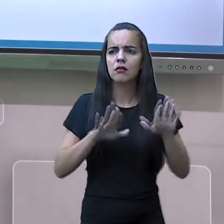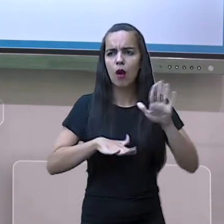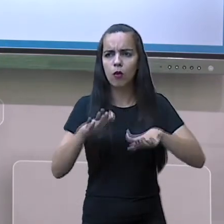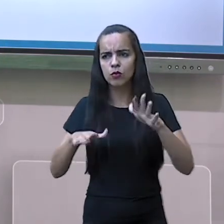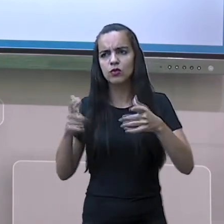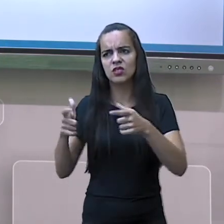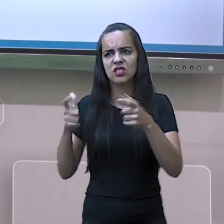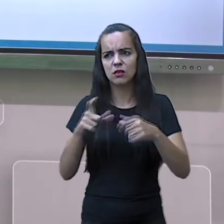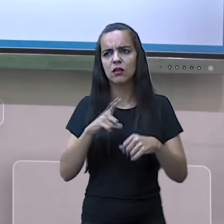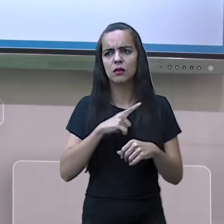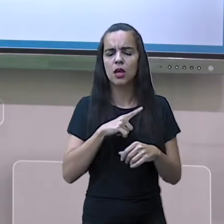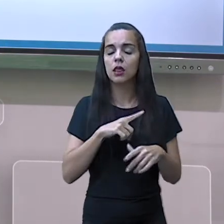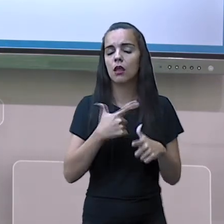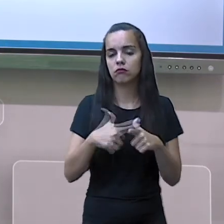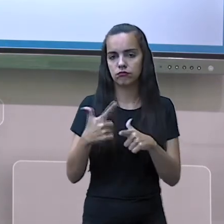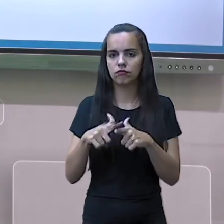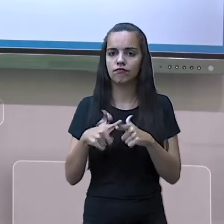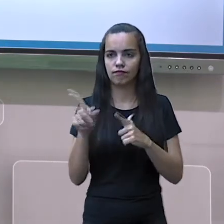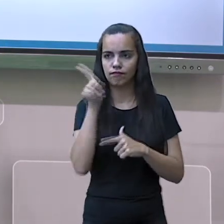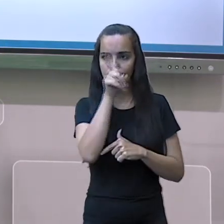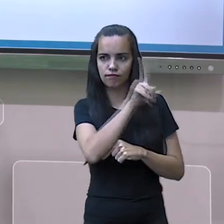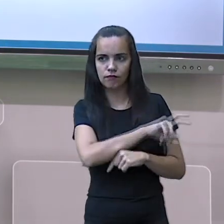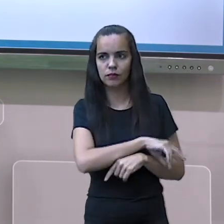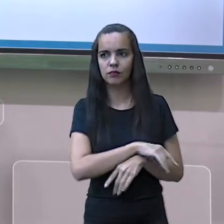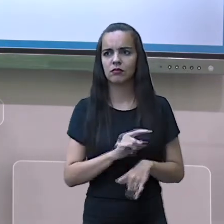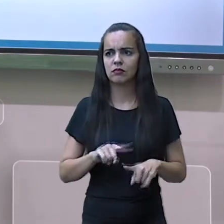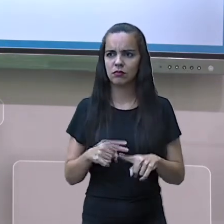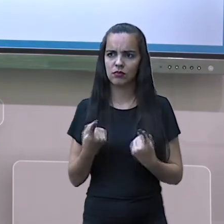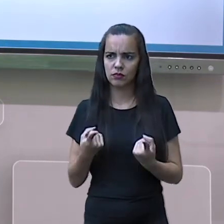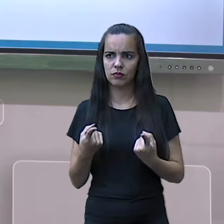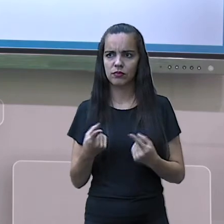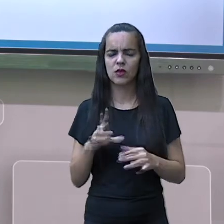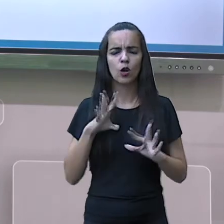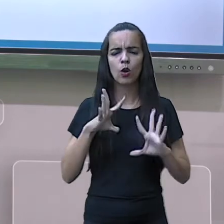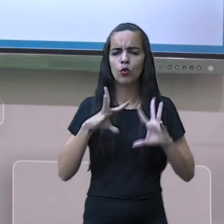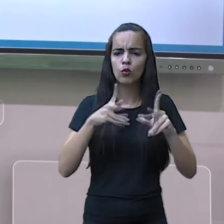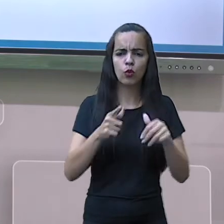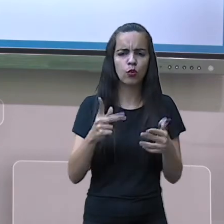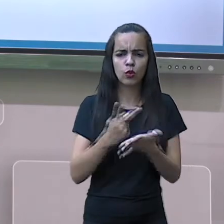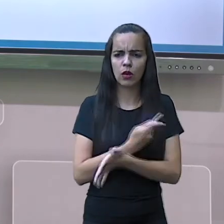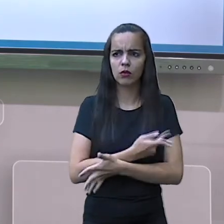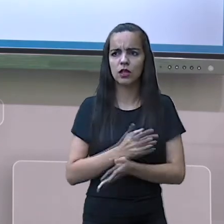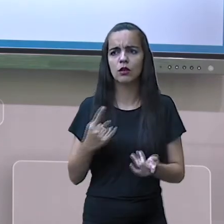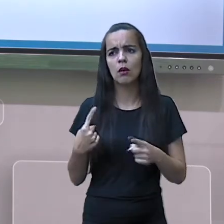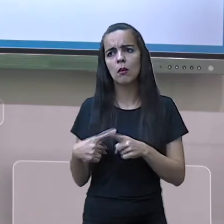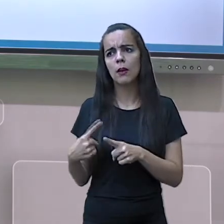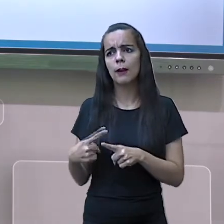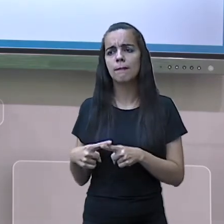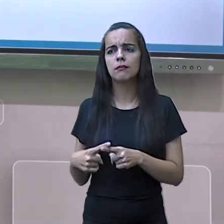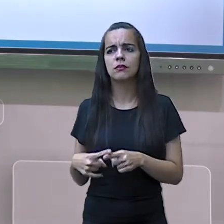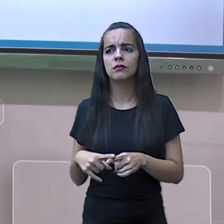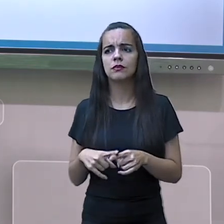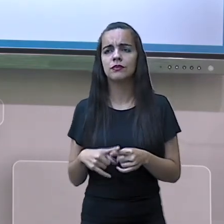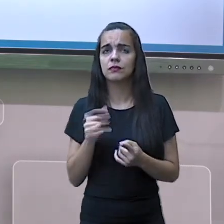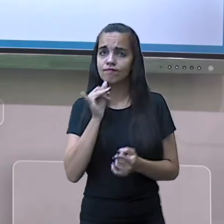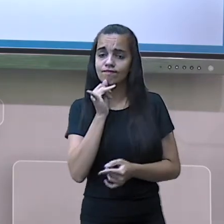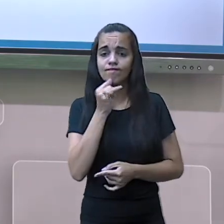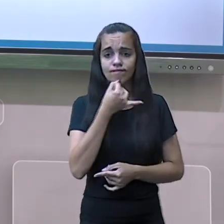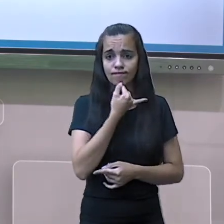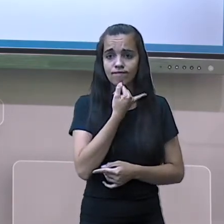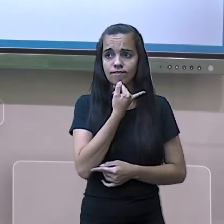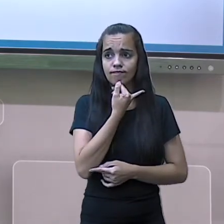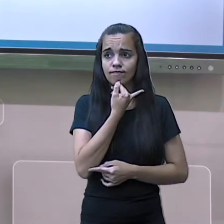desses problemas. São situações que ocorrem. Por quê? Porque, infelizmente,